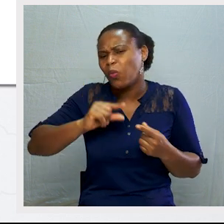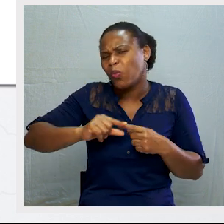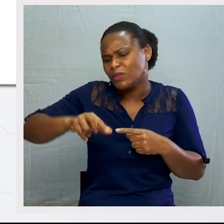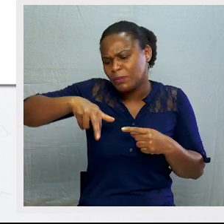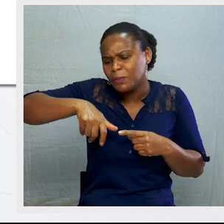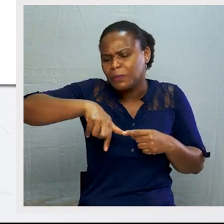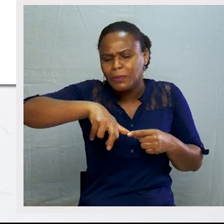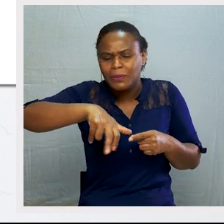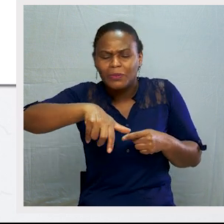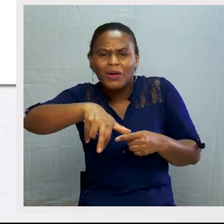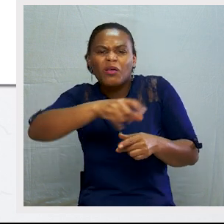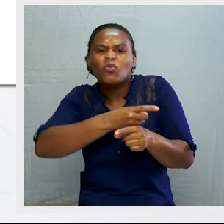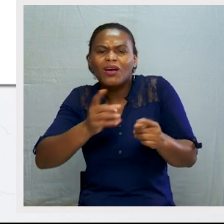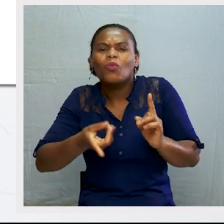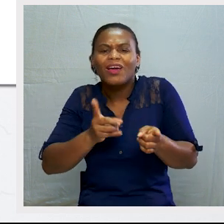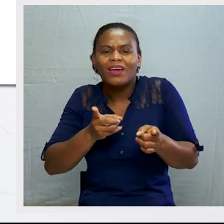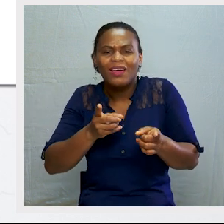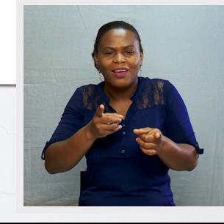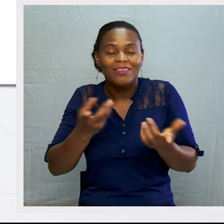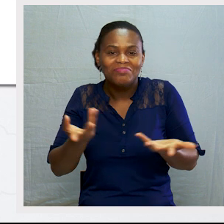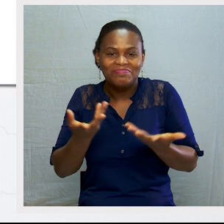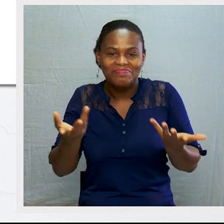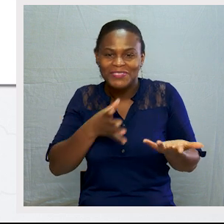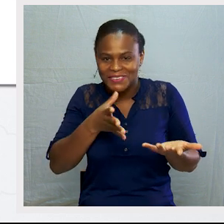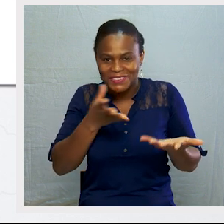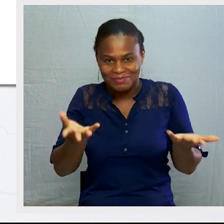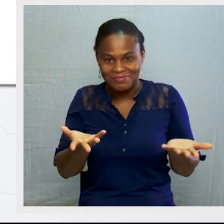O que é que eles andavam à procura? De quê?